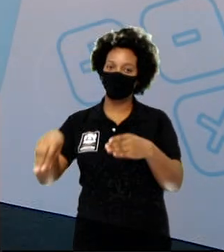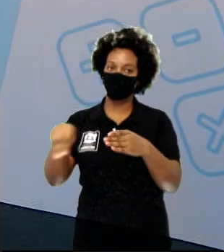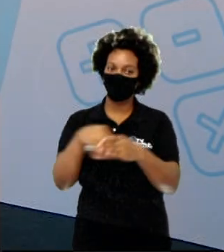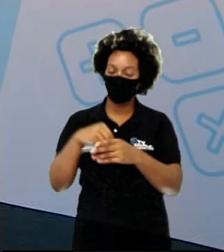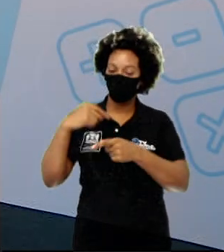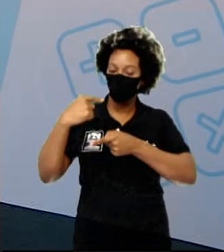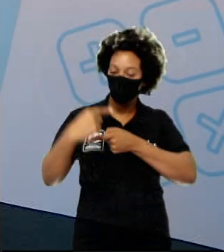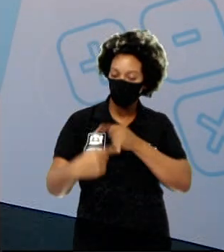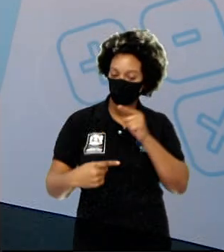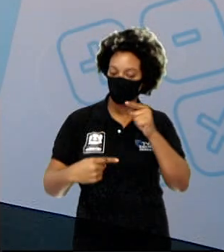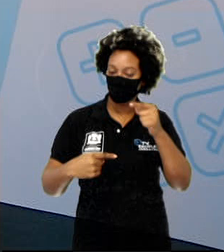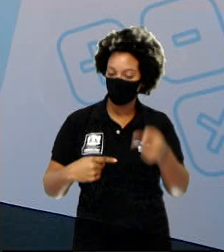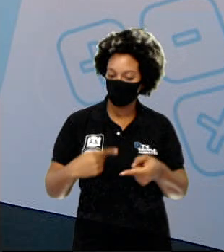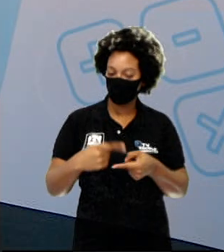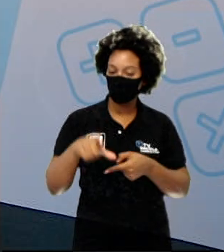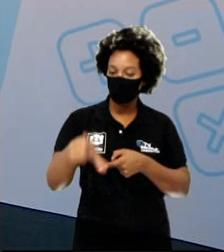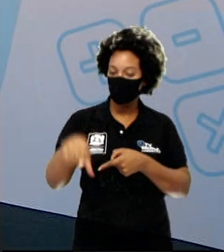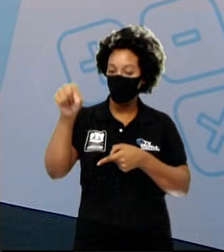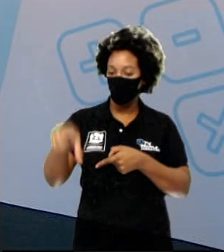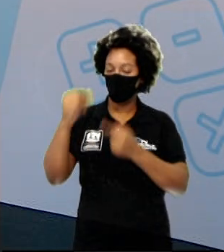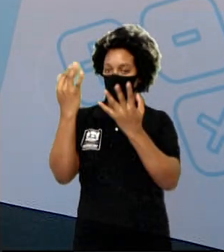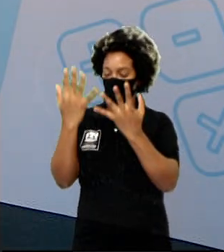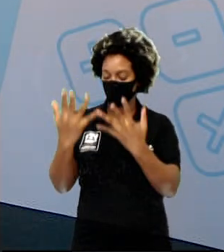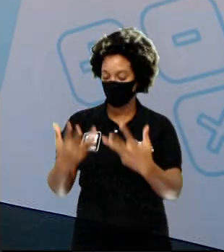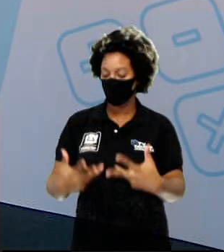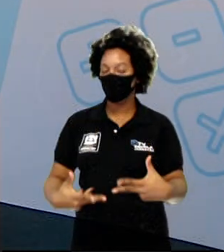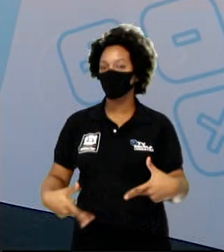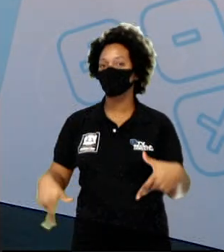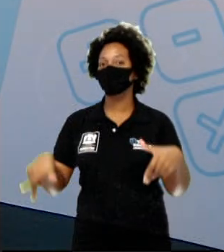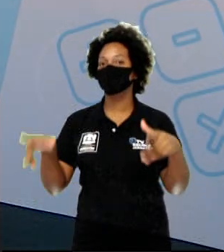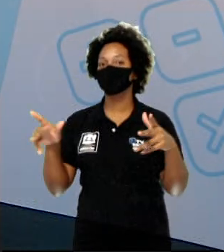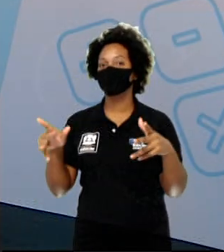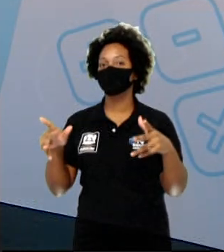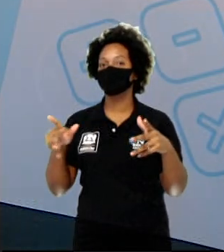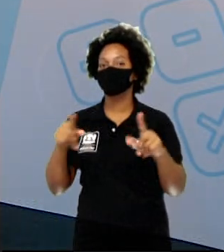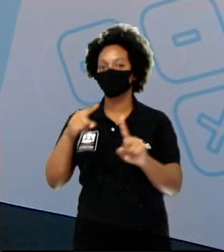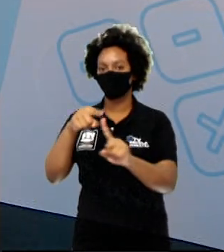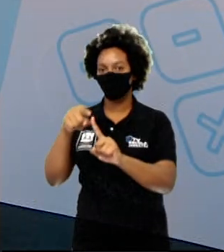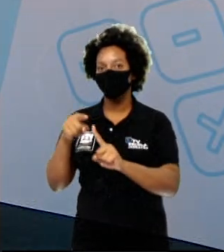processo de seleção natural das espécies.